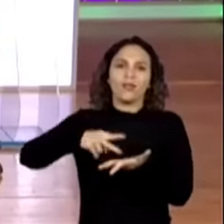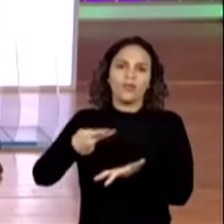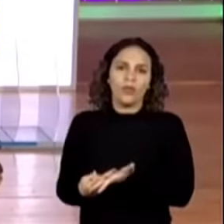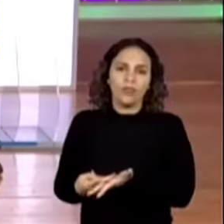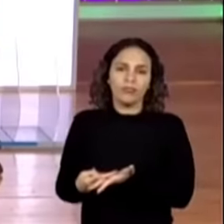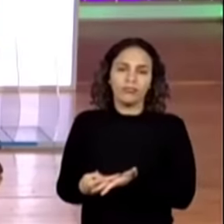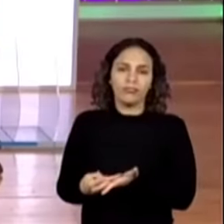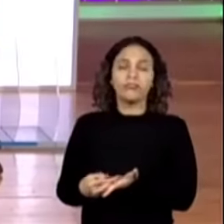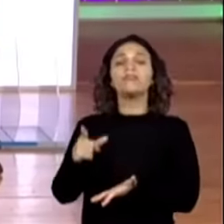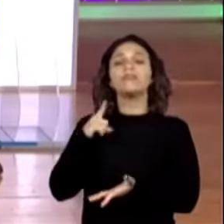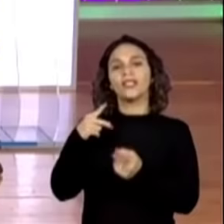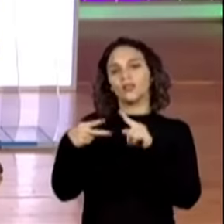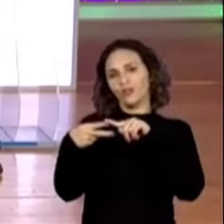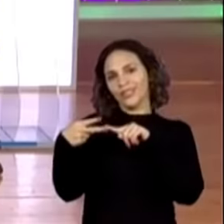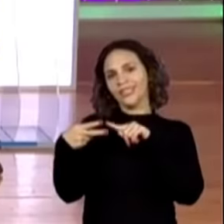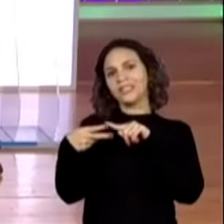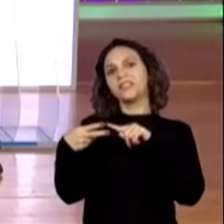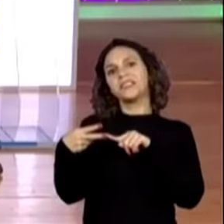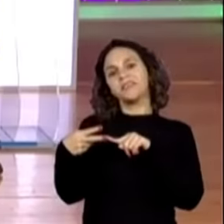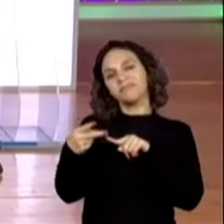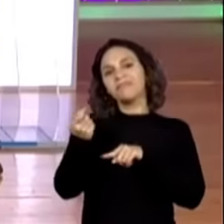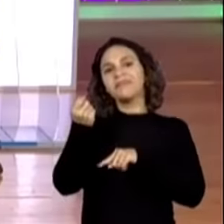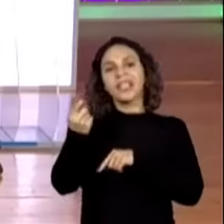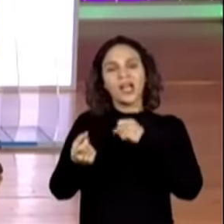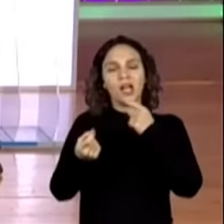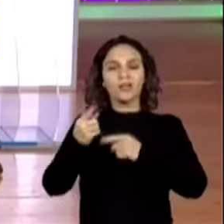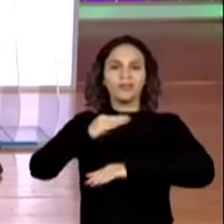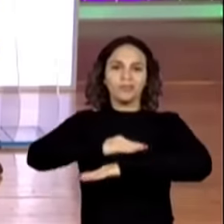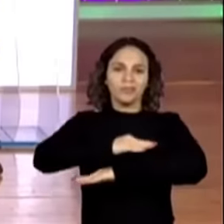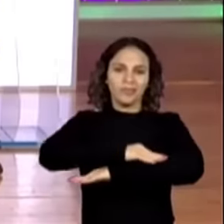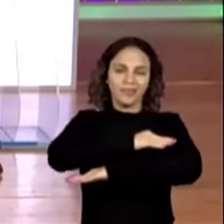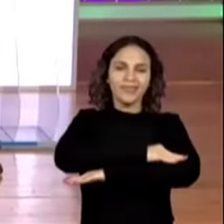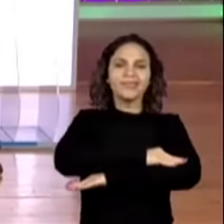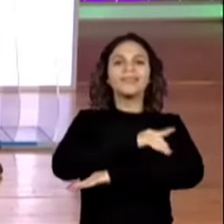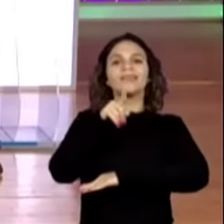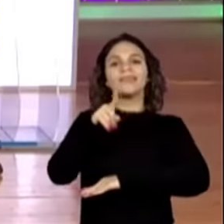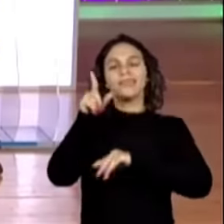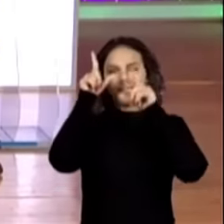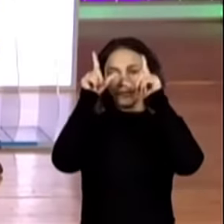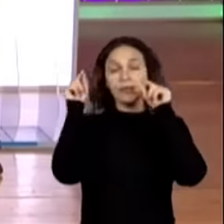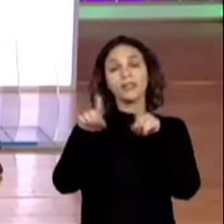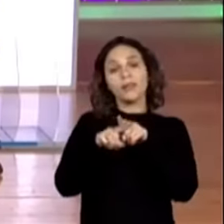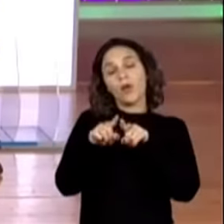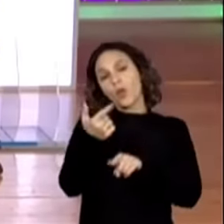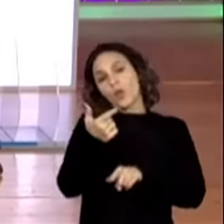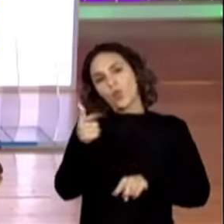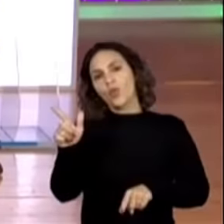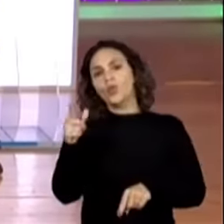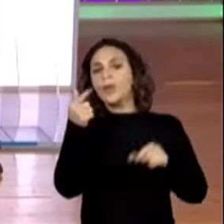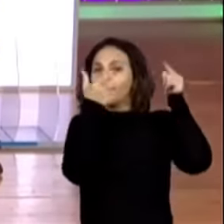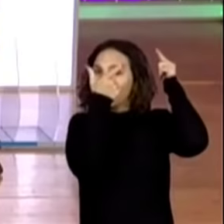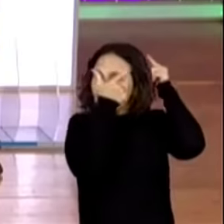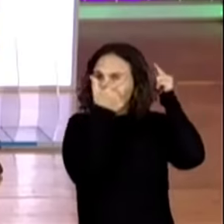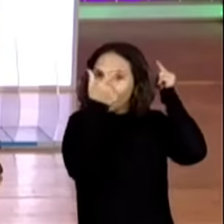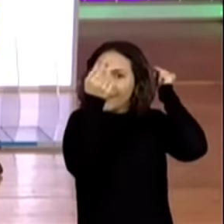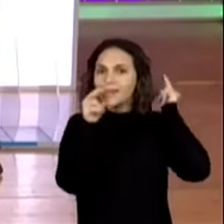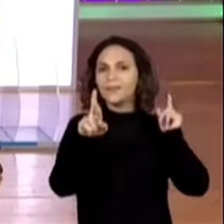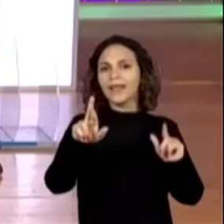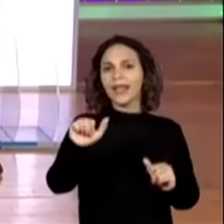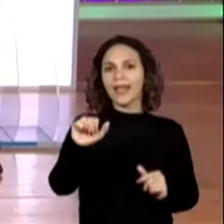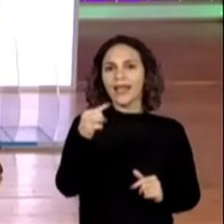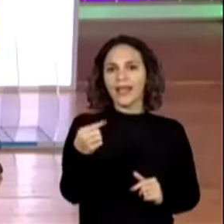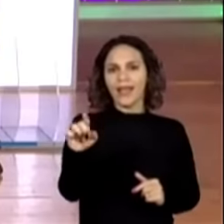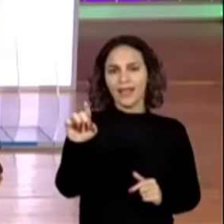sim, algumas que consideram a Princesa e Sápido e tem gente que coloca o Príncipe Rã. Então eu tô aparecendo essas duas respostas.